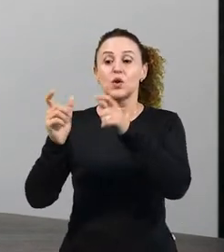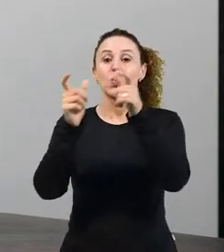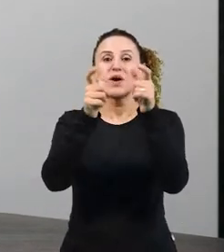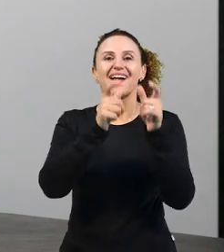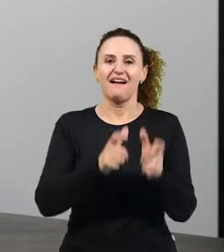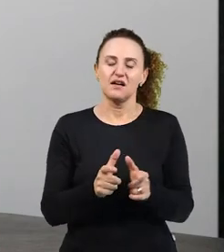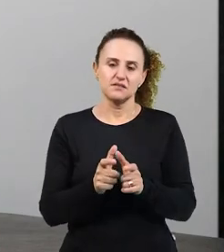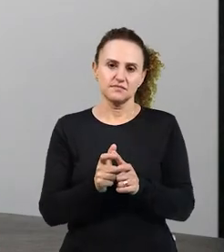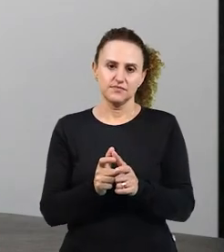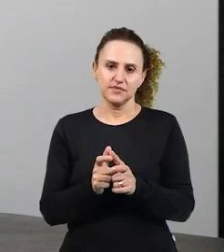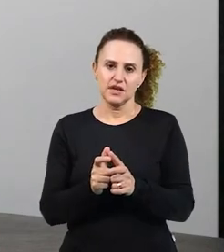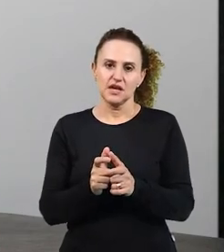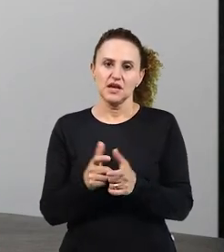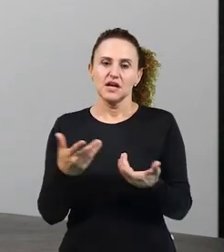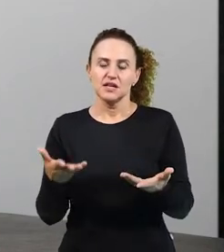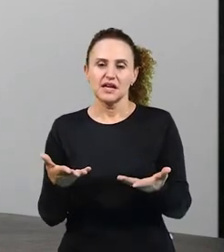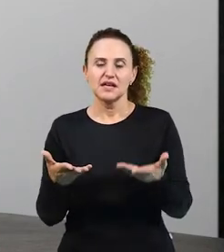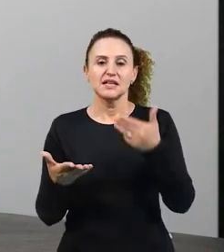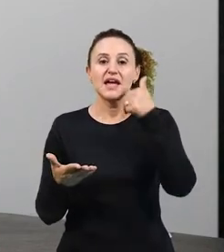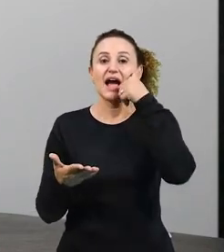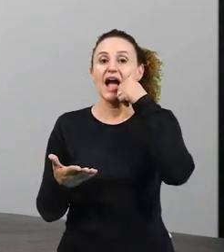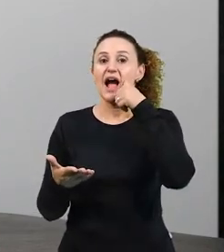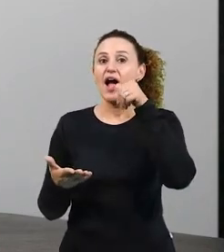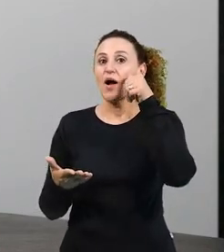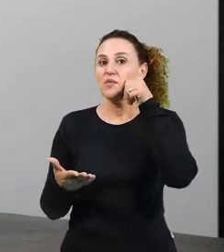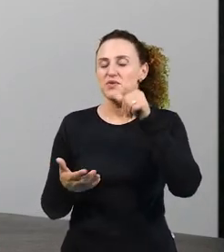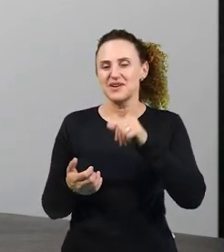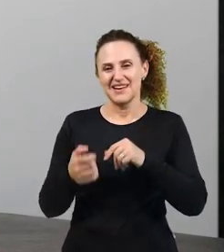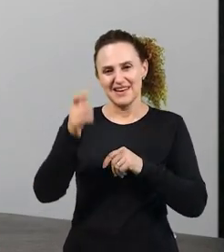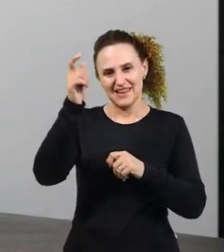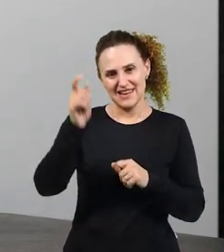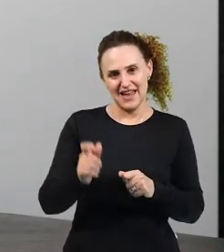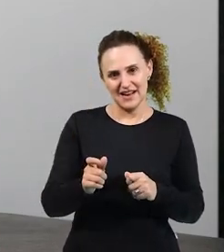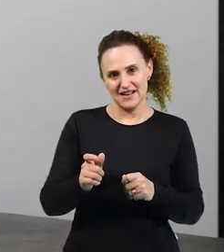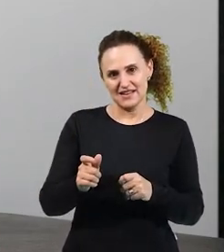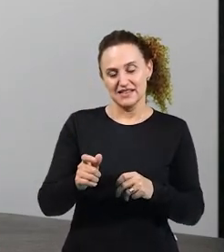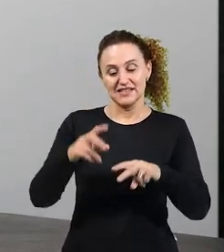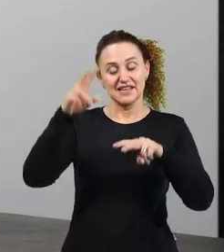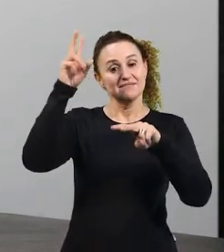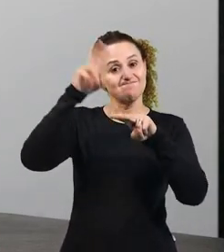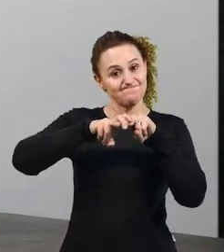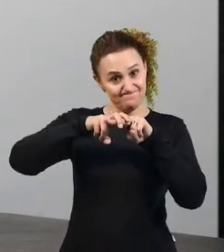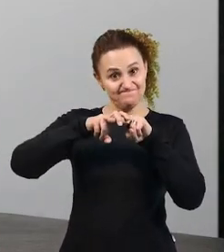carteira, mulher que está em cima da carteira, que é a cadeira.